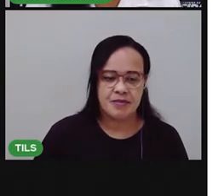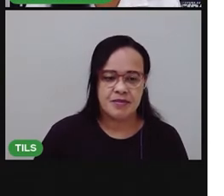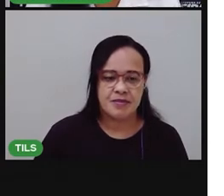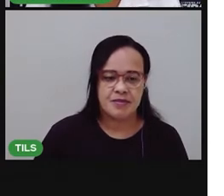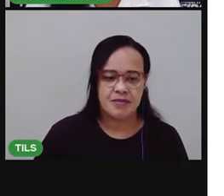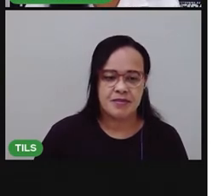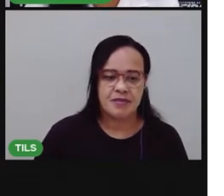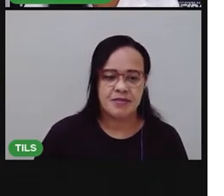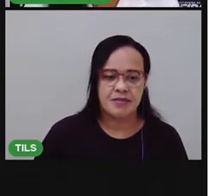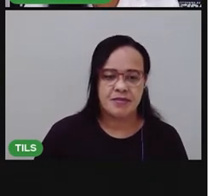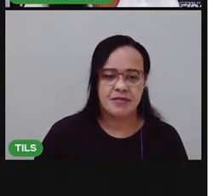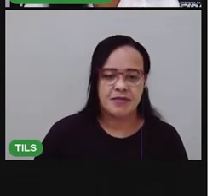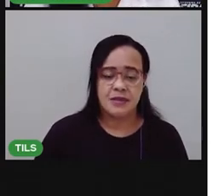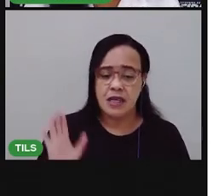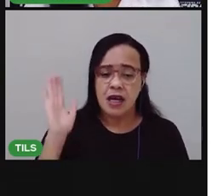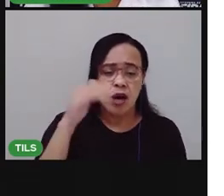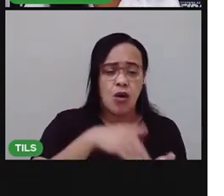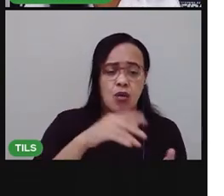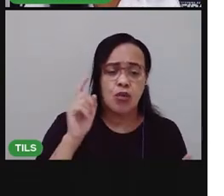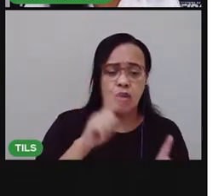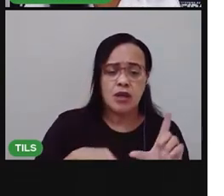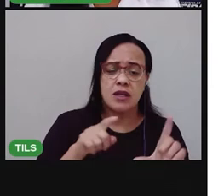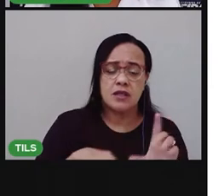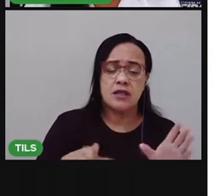E qual é a última letra?